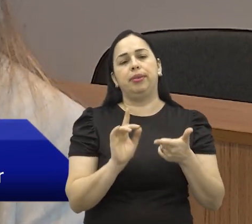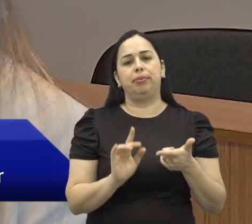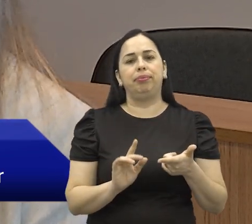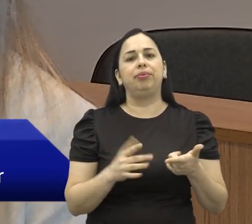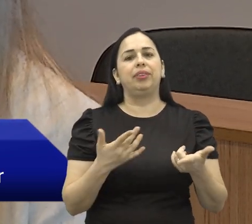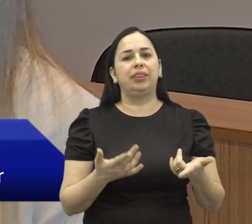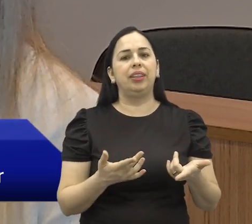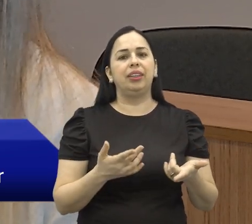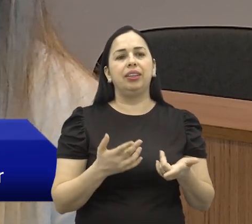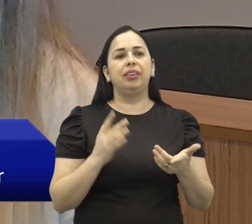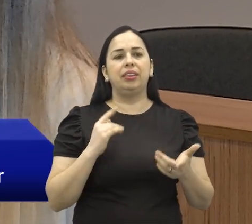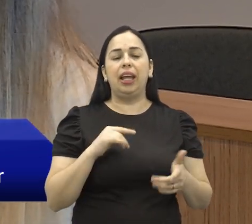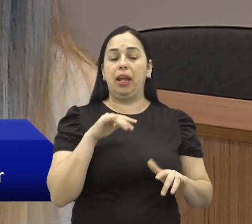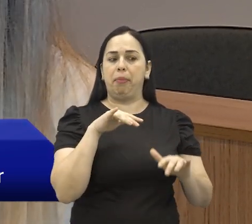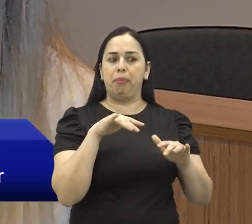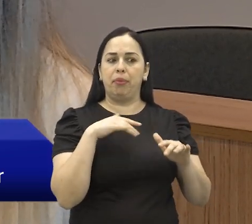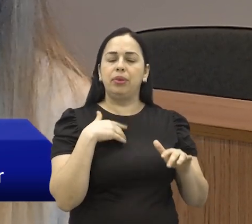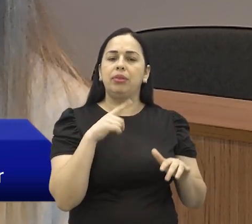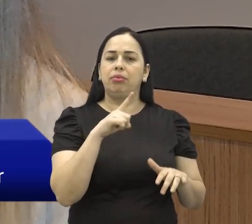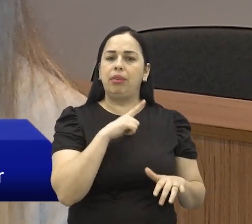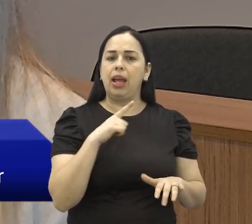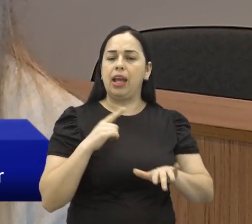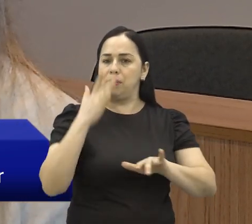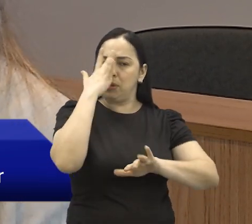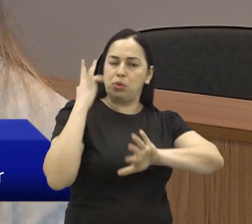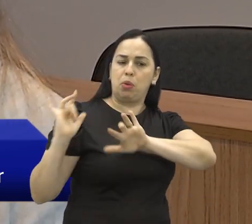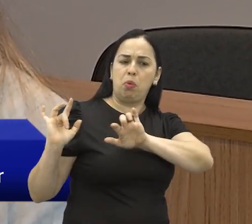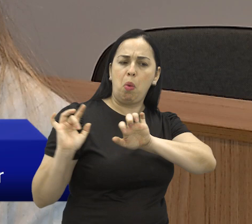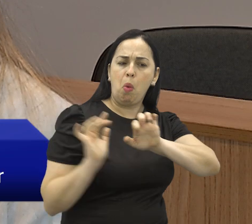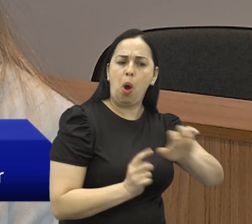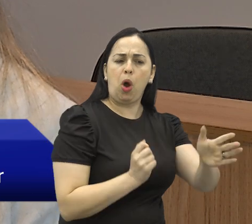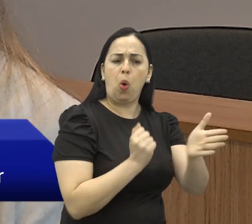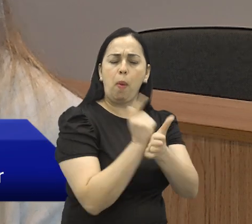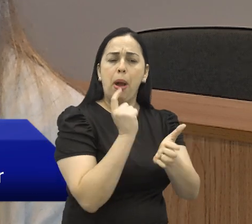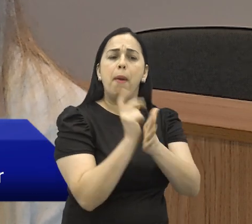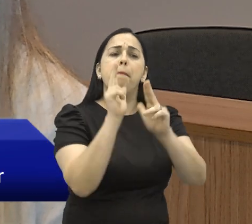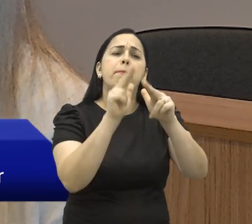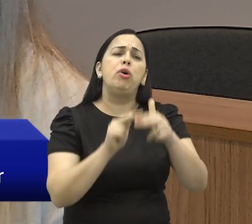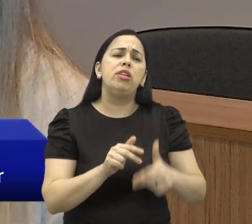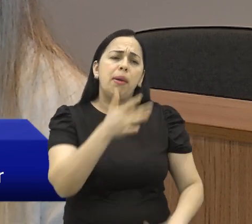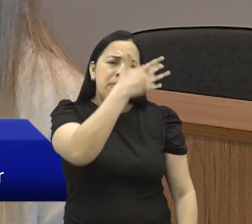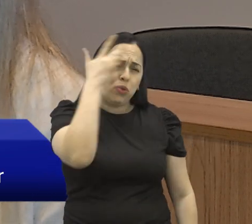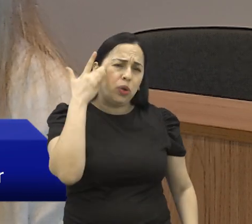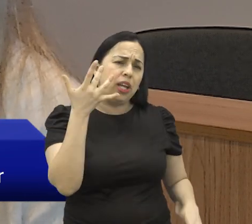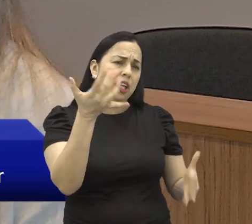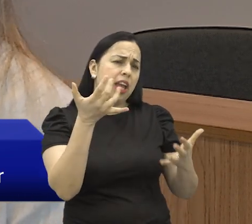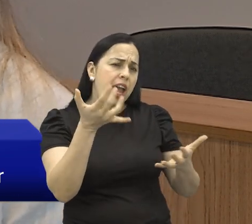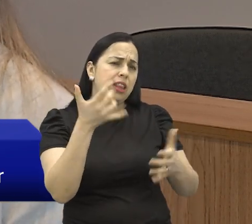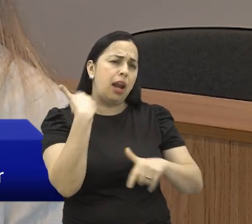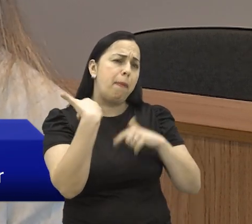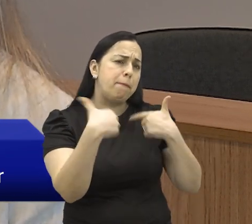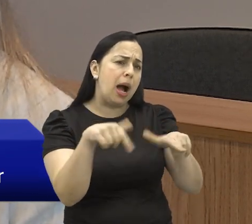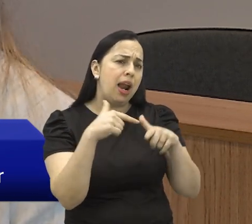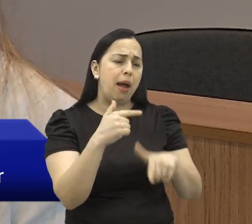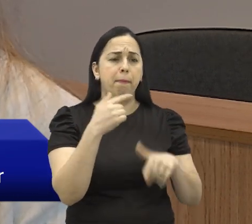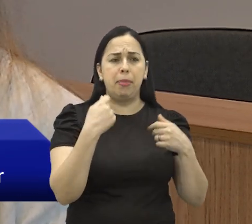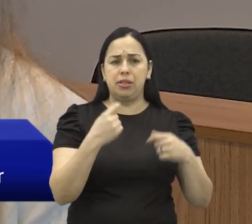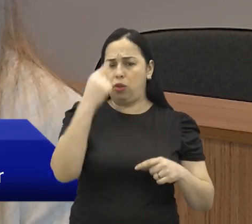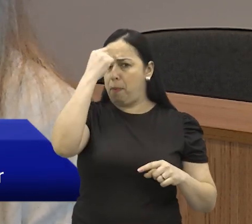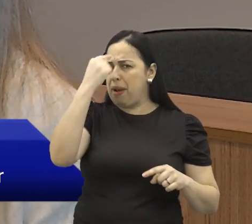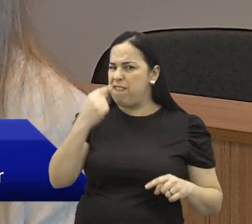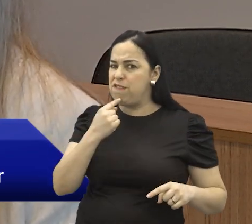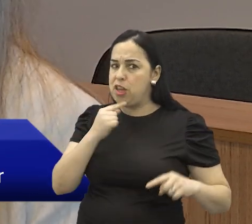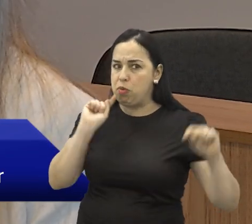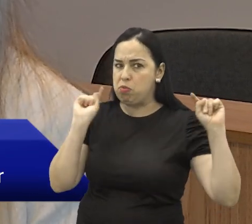automaticamente acaba sendo muito movimentado também. E o que esse profissional que está procurando vaga deve priorizar, né? Tem um perfil mais